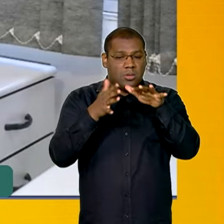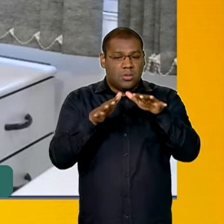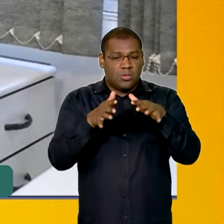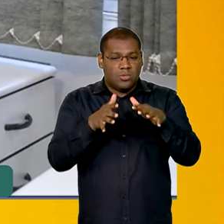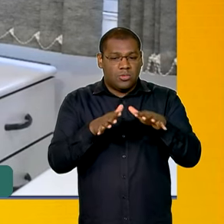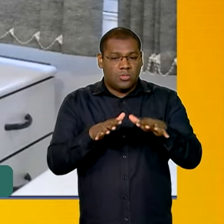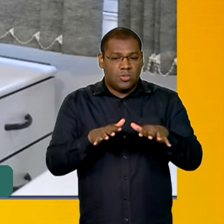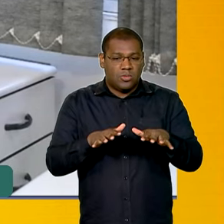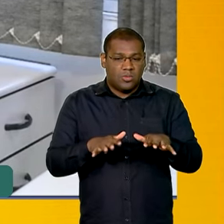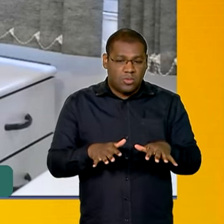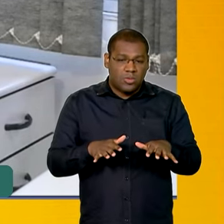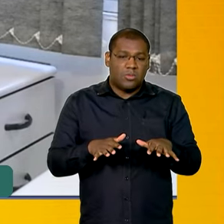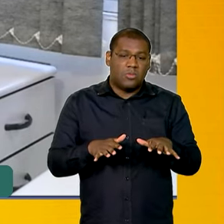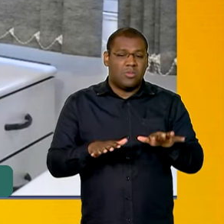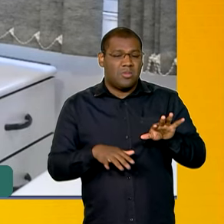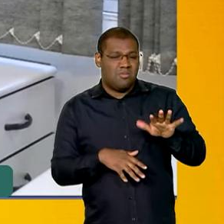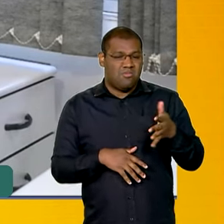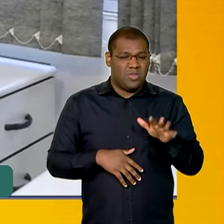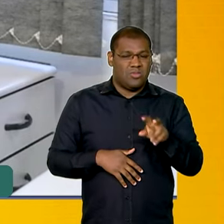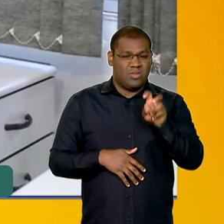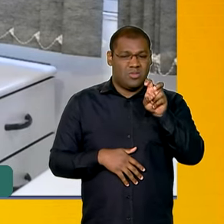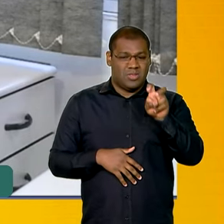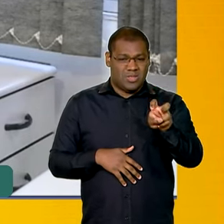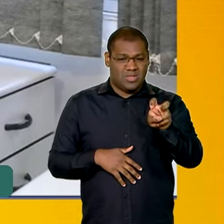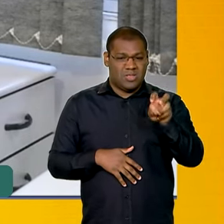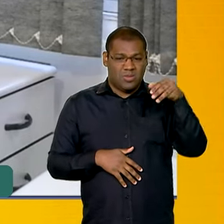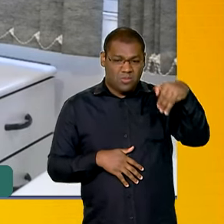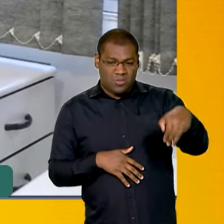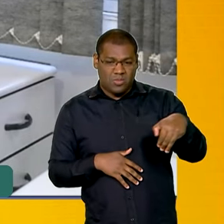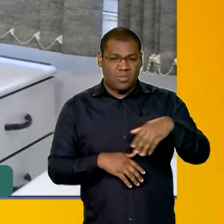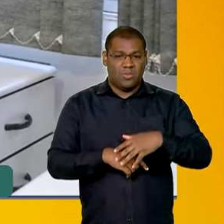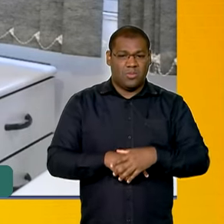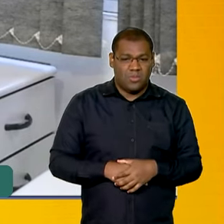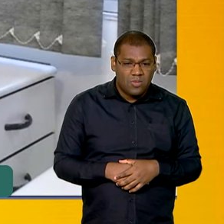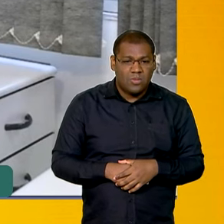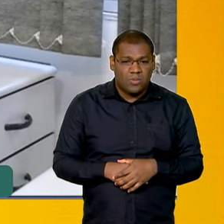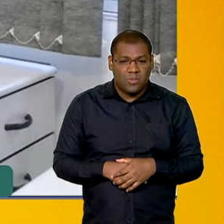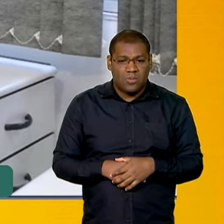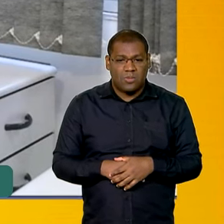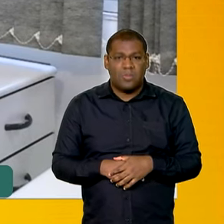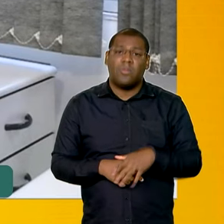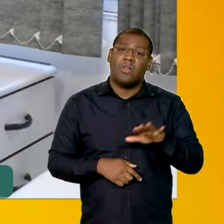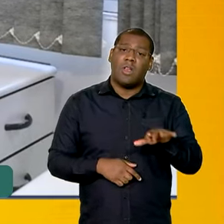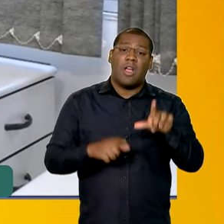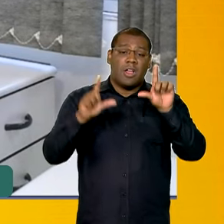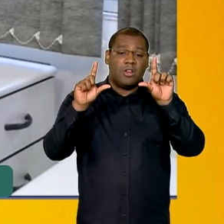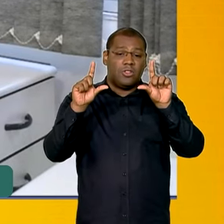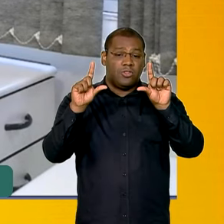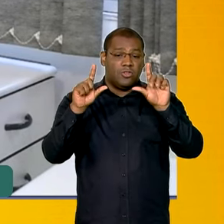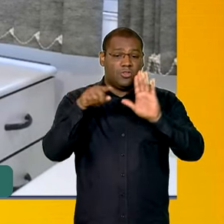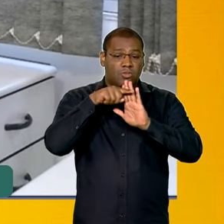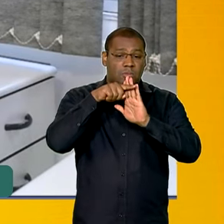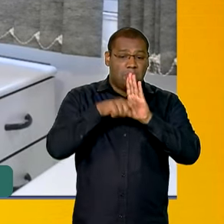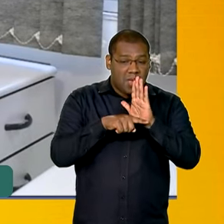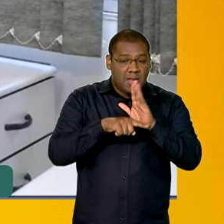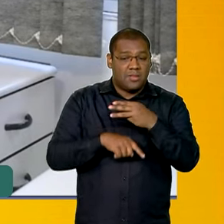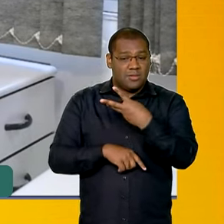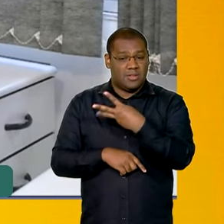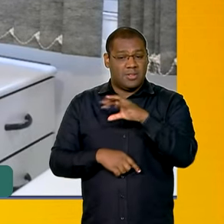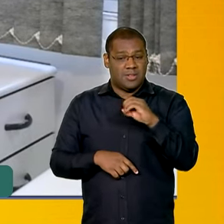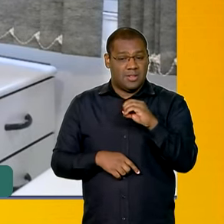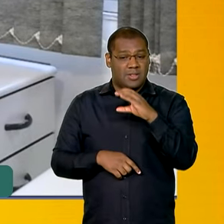estável ali na casa dos 5 metros, ou seja, houve uma redução de 30 centímetros. Contudo, tem alguns fatores